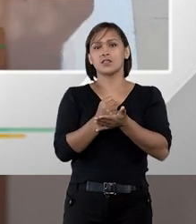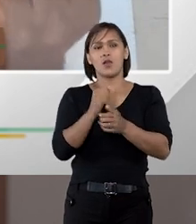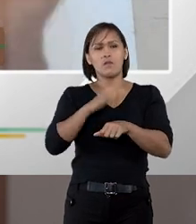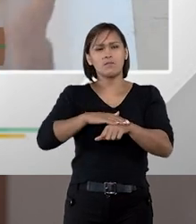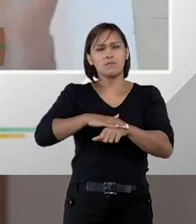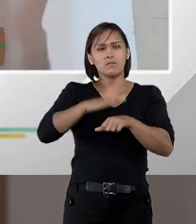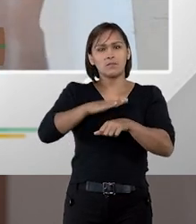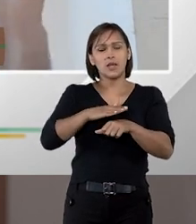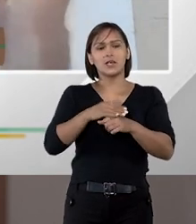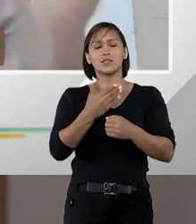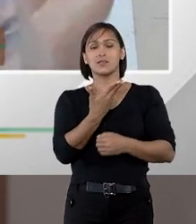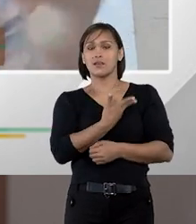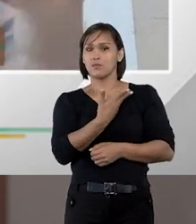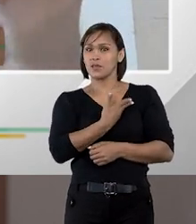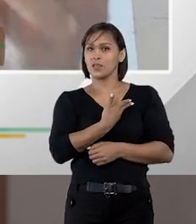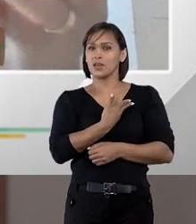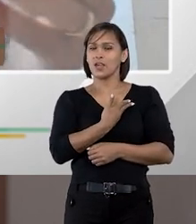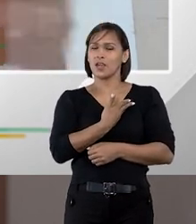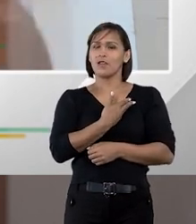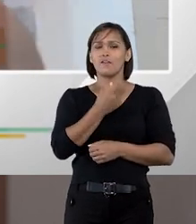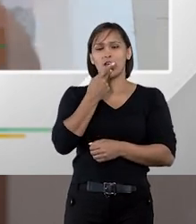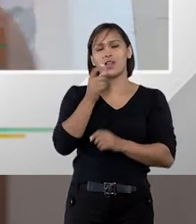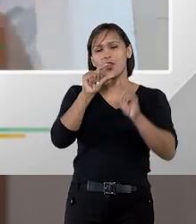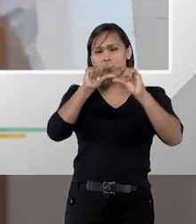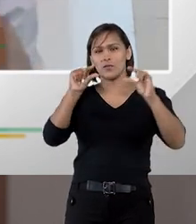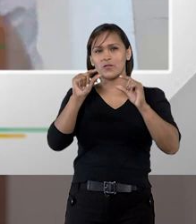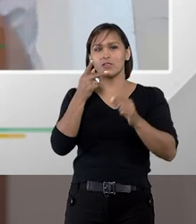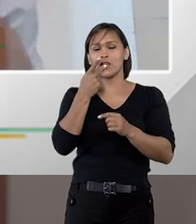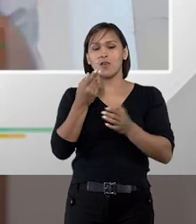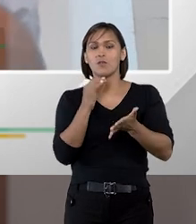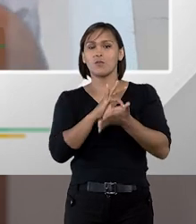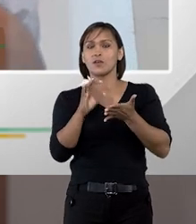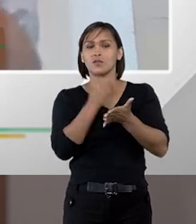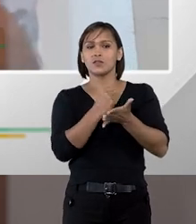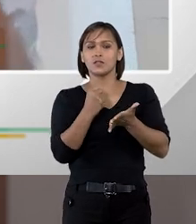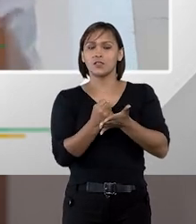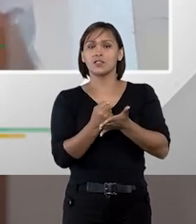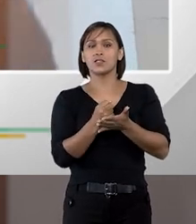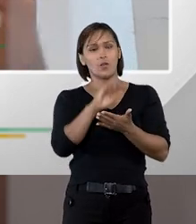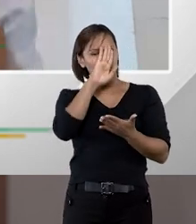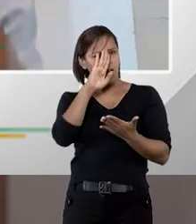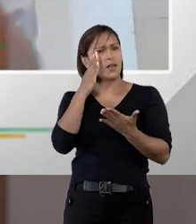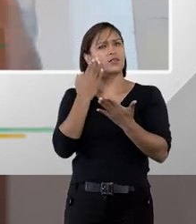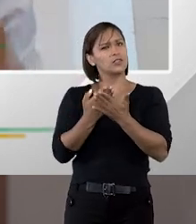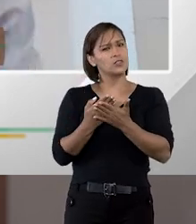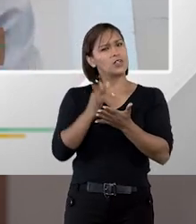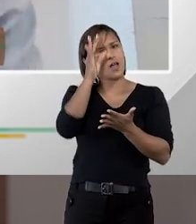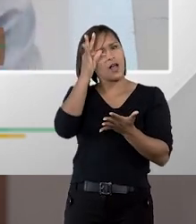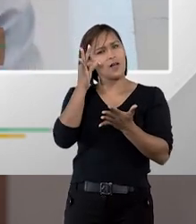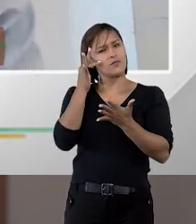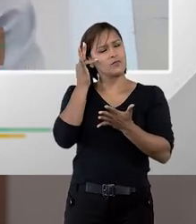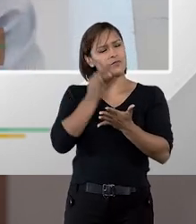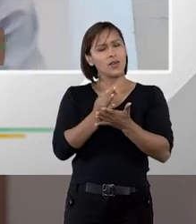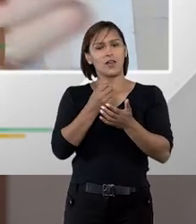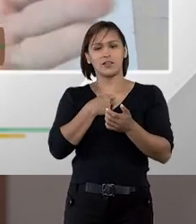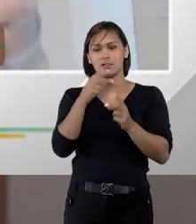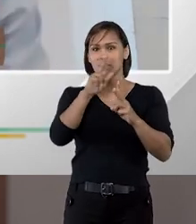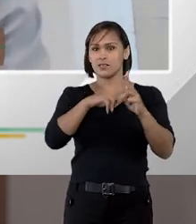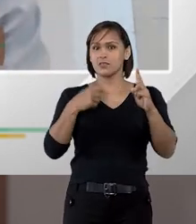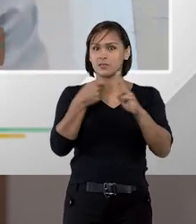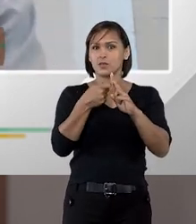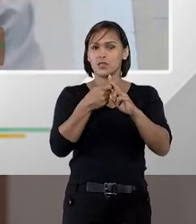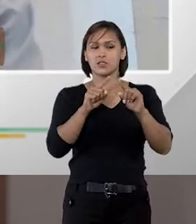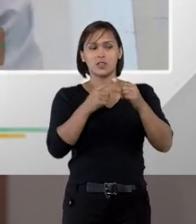cada vez mais amigável para dizer assim ou seja uma contratação na qual se acredita na boa-fé das partes